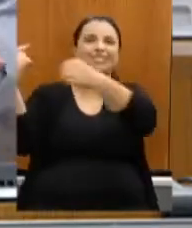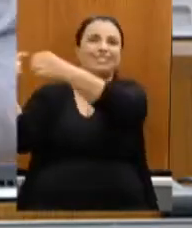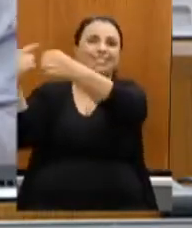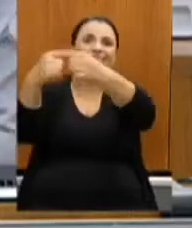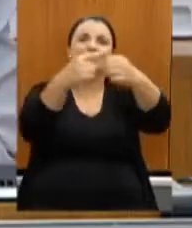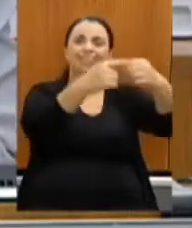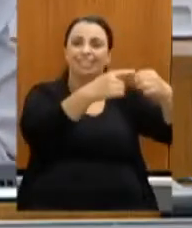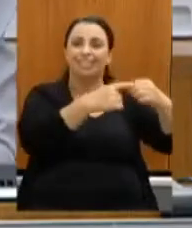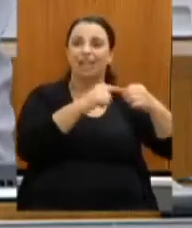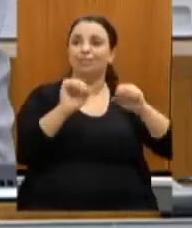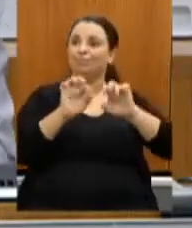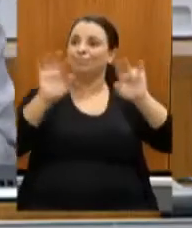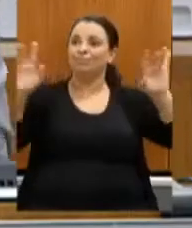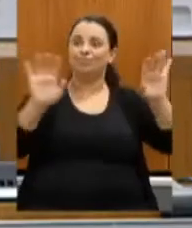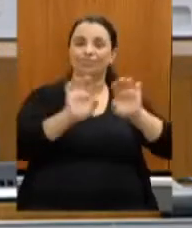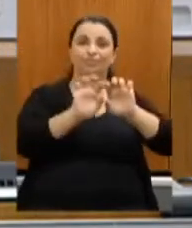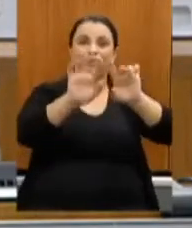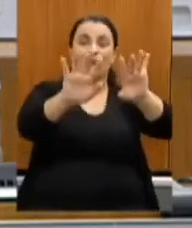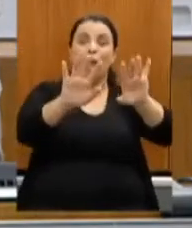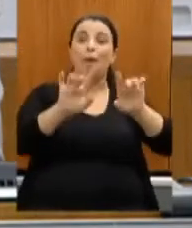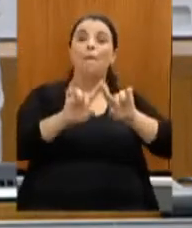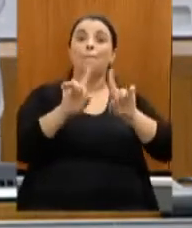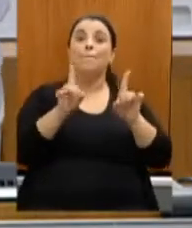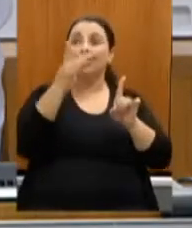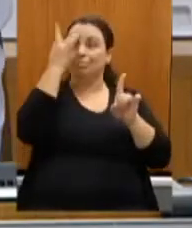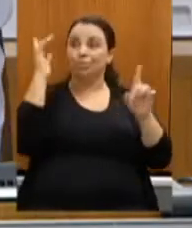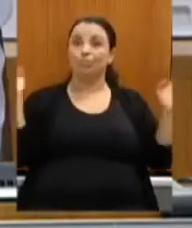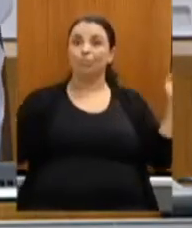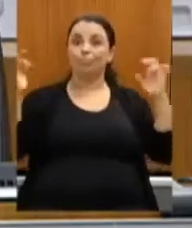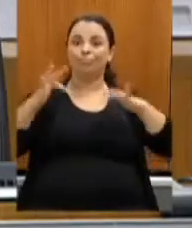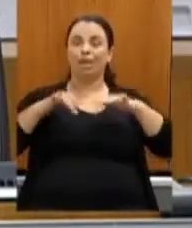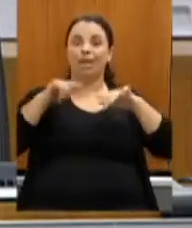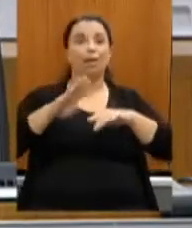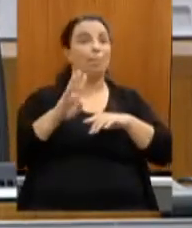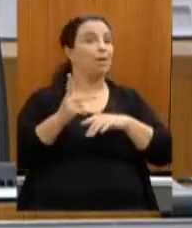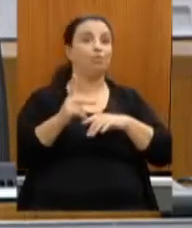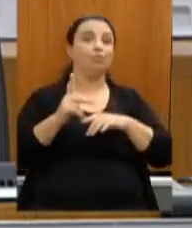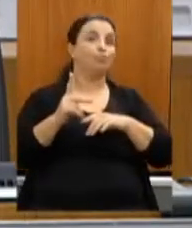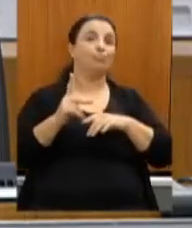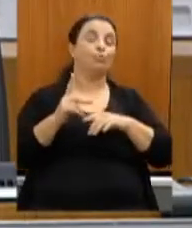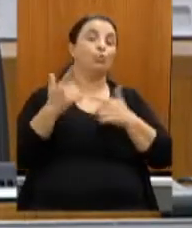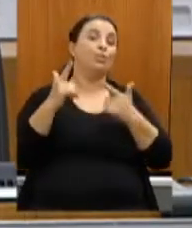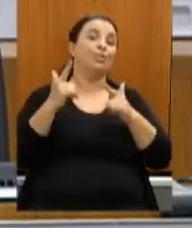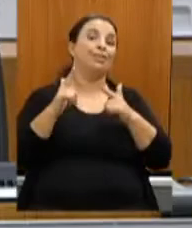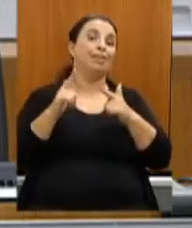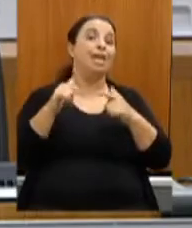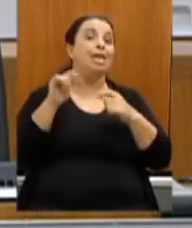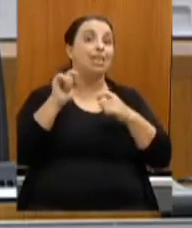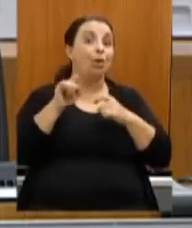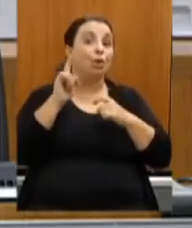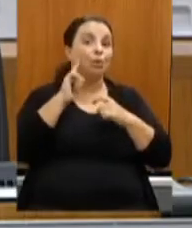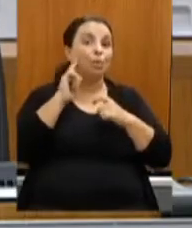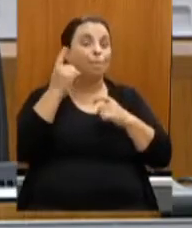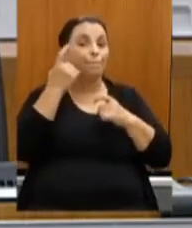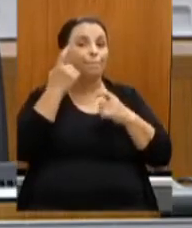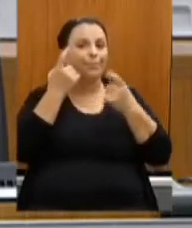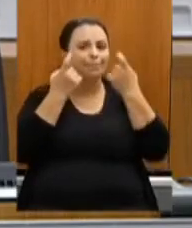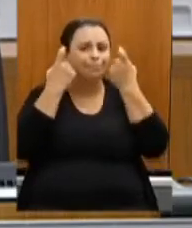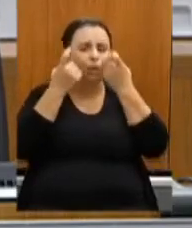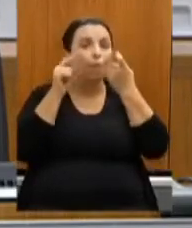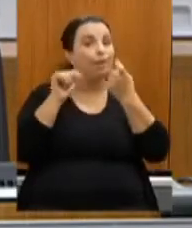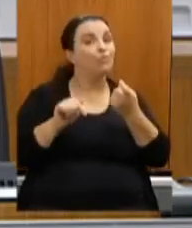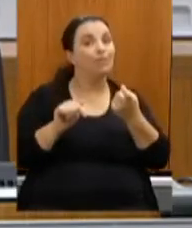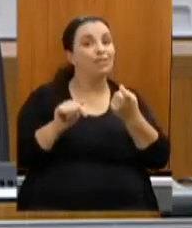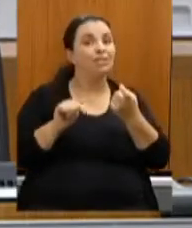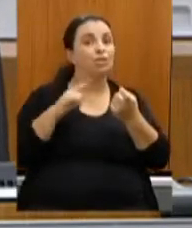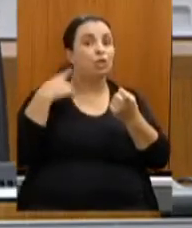lotando mas Belo Horizonte as pessoas não estão vindo a minha preocupação realmente é Belo Horizonte que eu acho que a gente vai